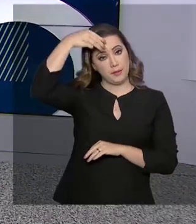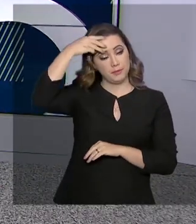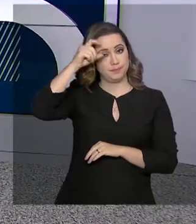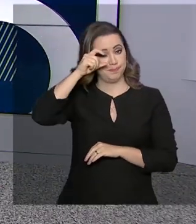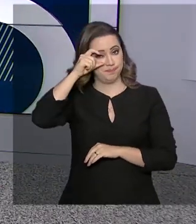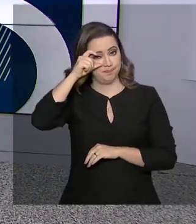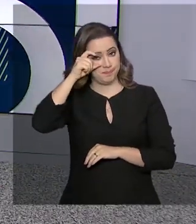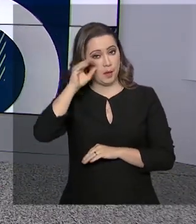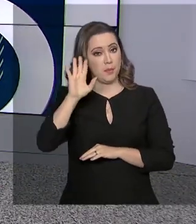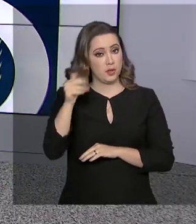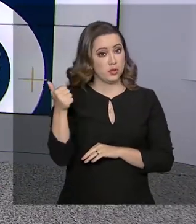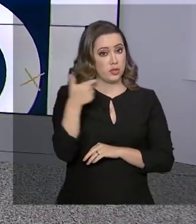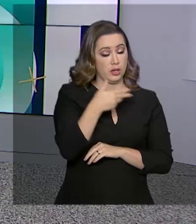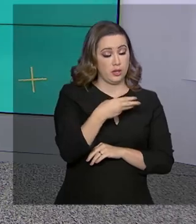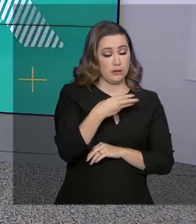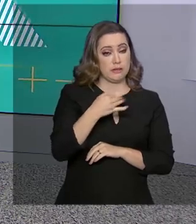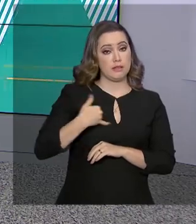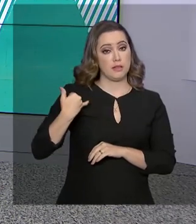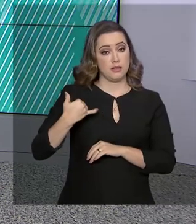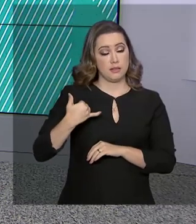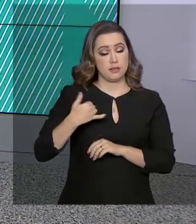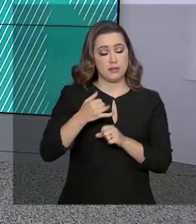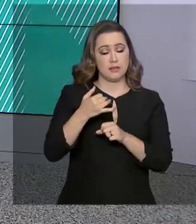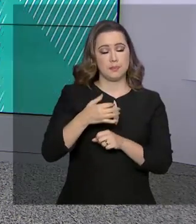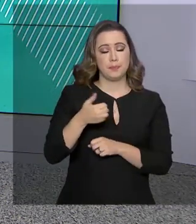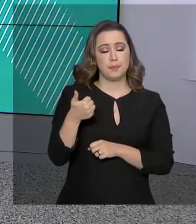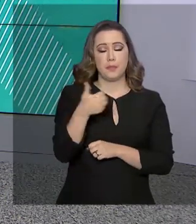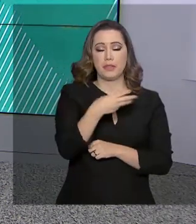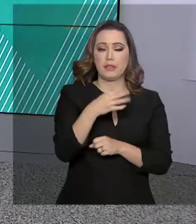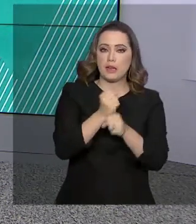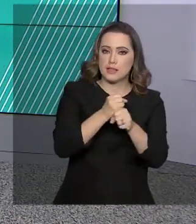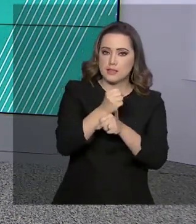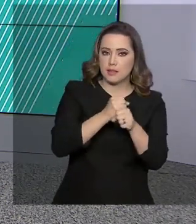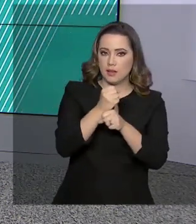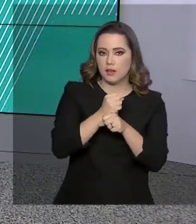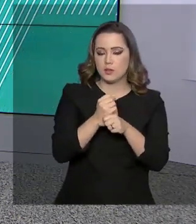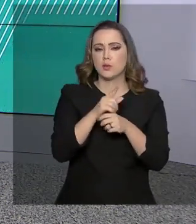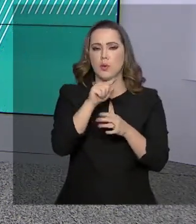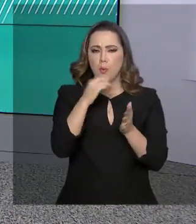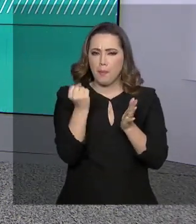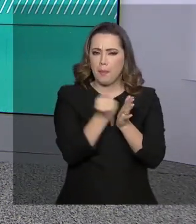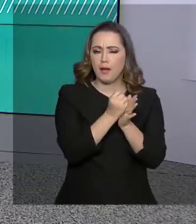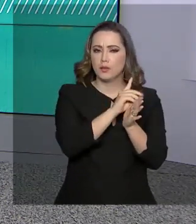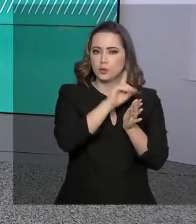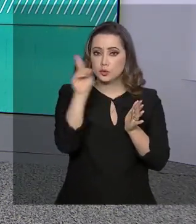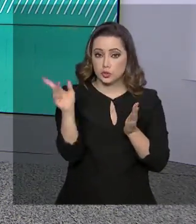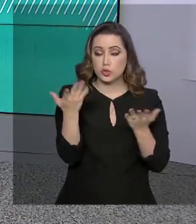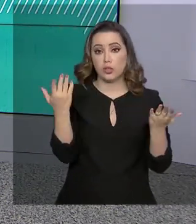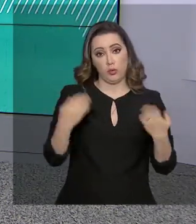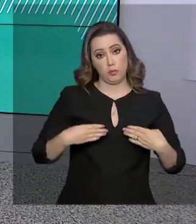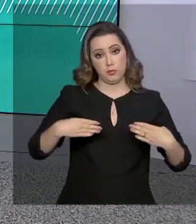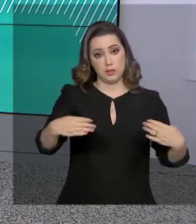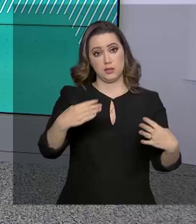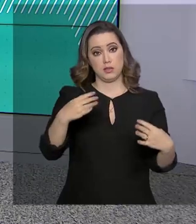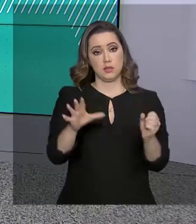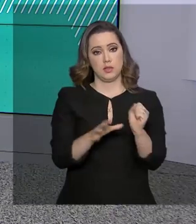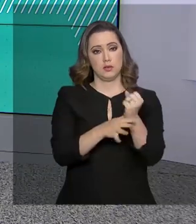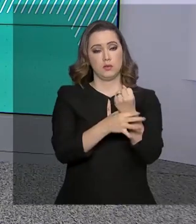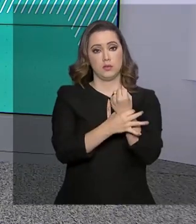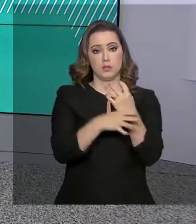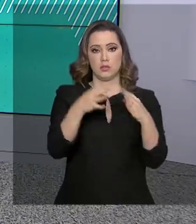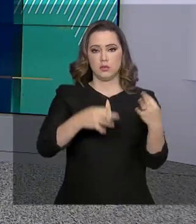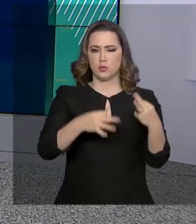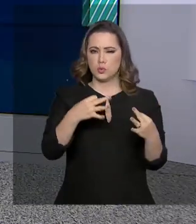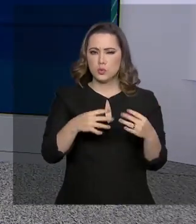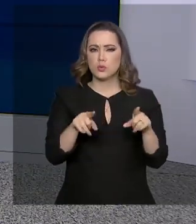anos. Para marcar a data e reforçar as ações de combate à violência contra a mulher, o Ministério da Justiça e Segurança Pública firmou um